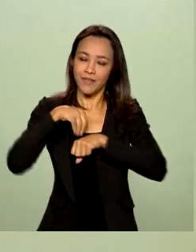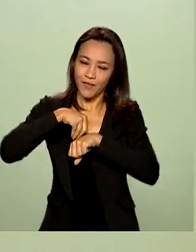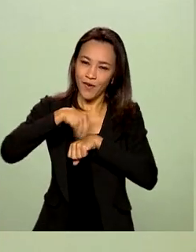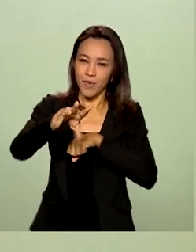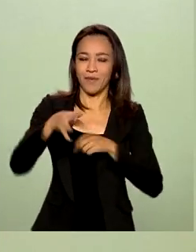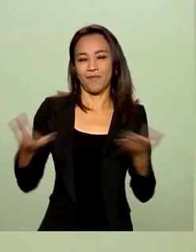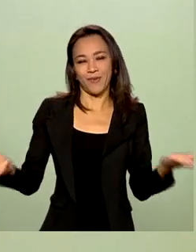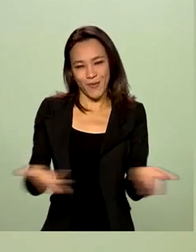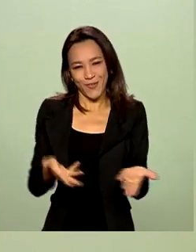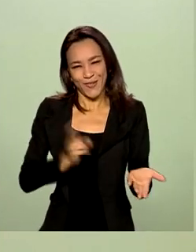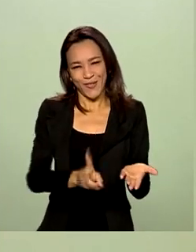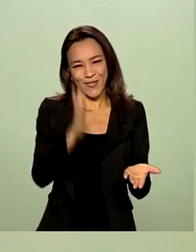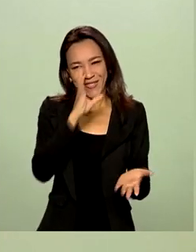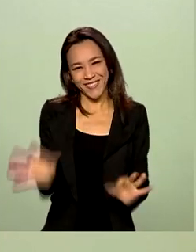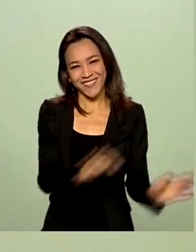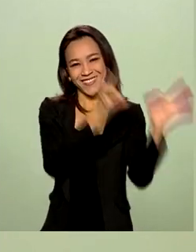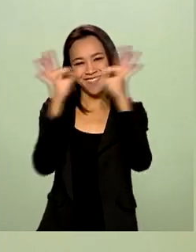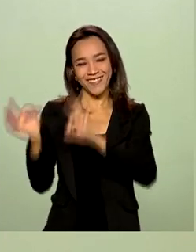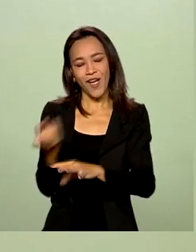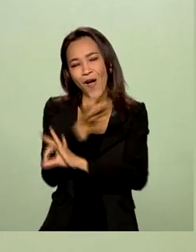tínhamos para hoje. Continue conosco e tenha um ótimo dia.